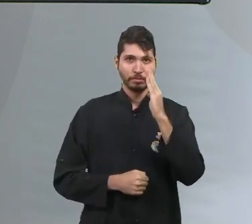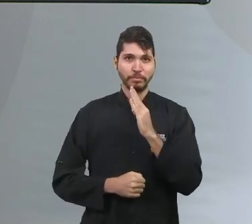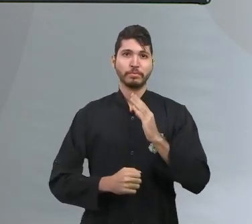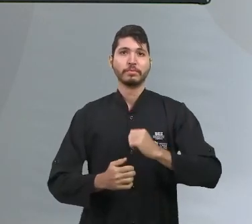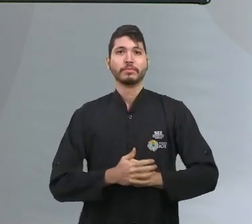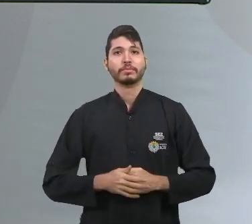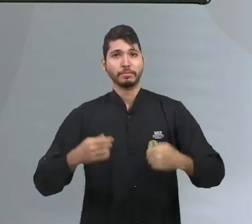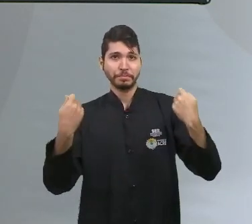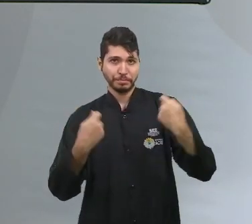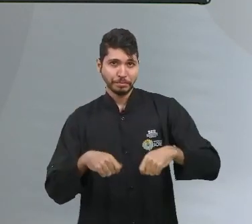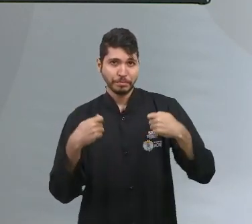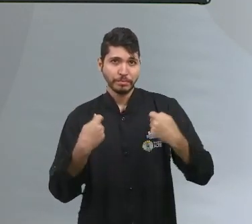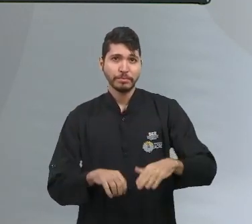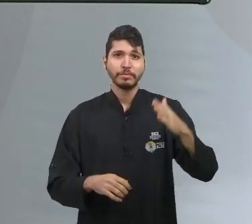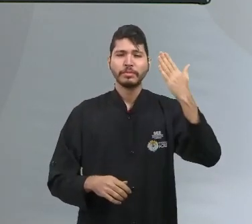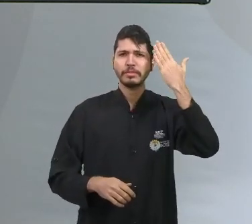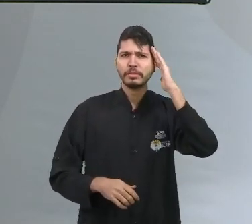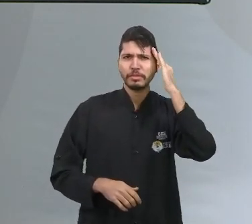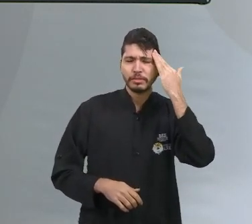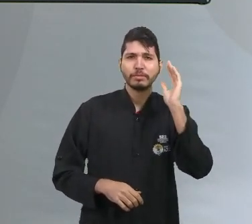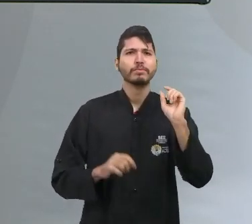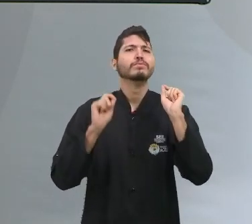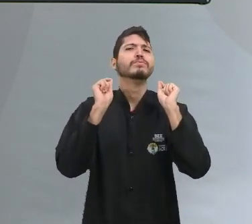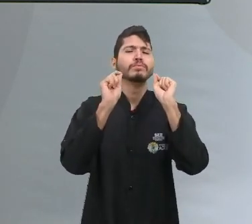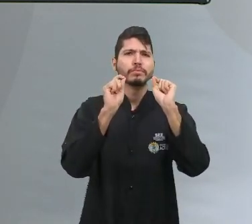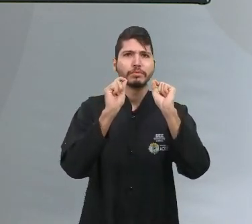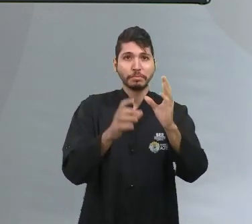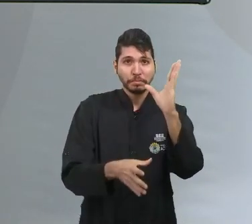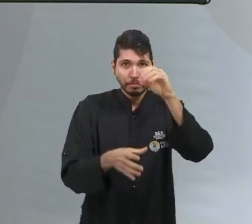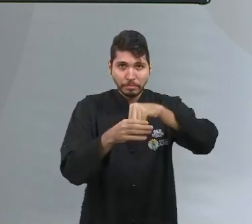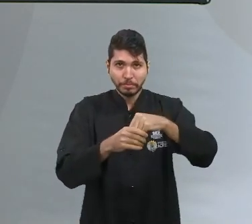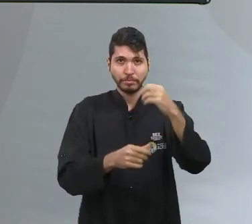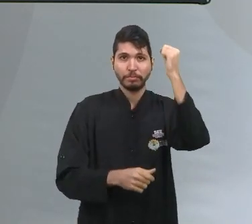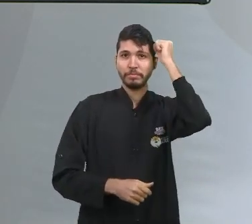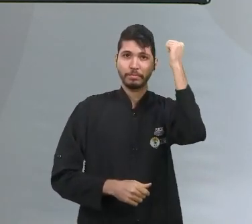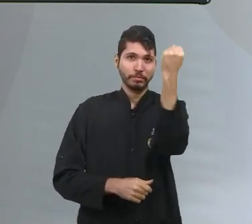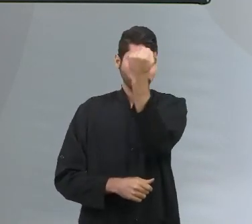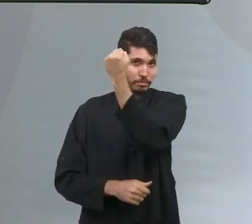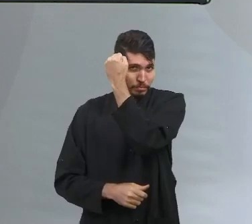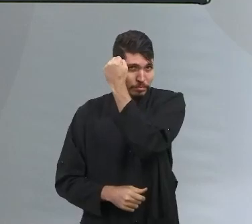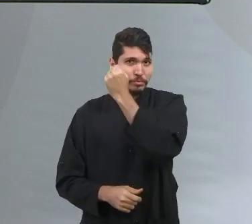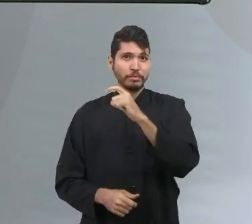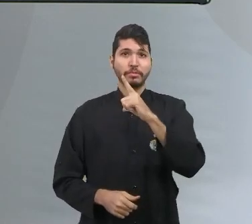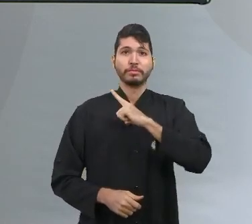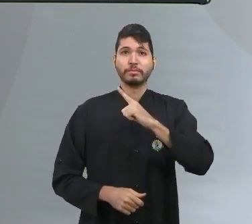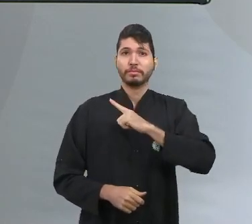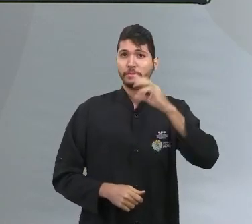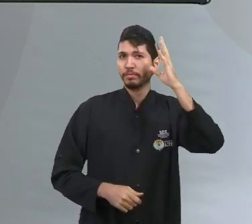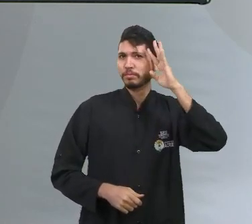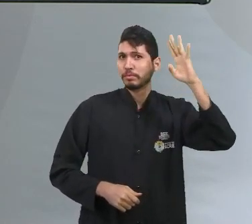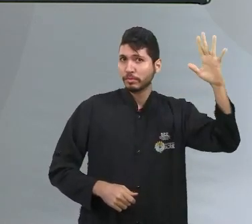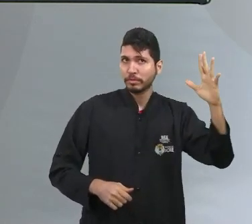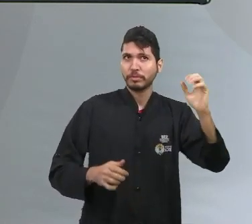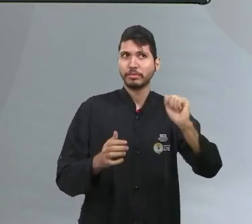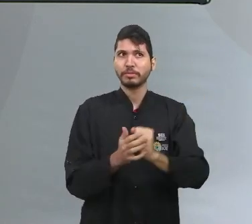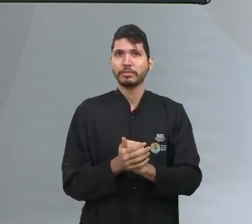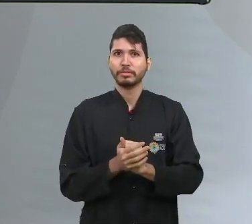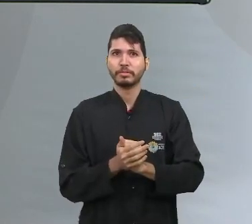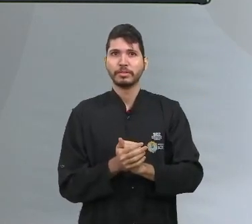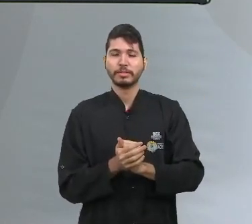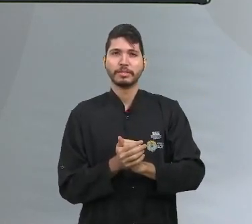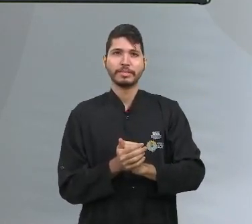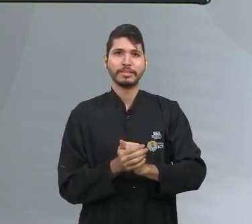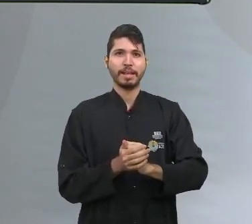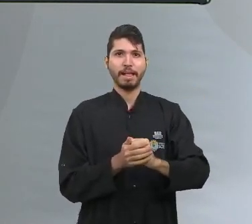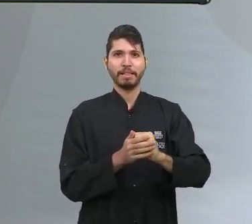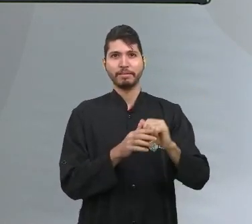precisamos compreender o quê? Dentro da Sociologia, nós temos teorias clássicas, por exemplo, Marx,